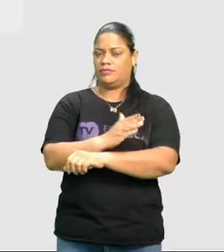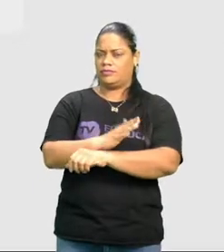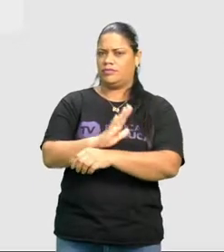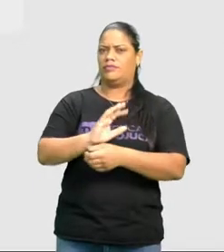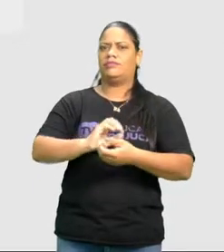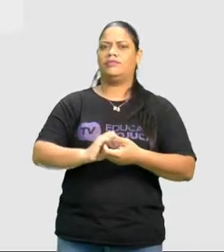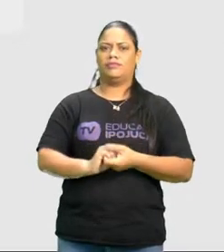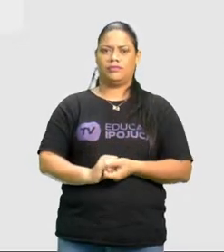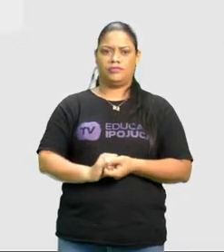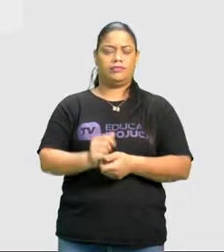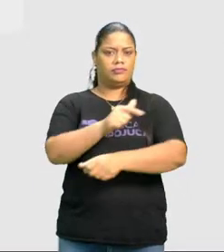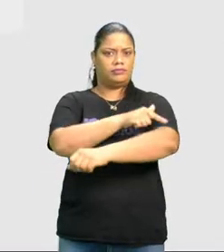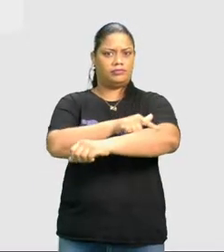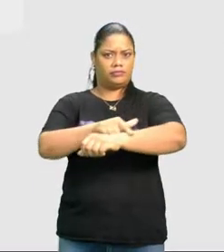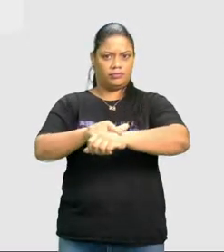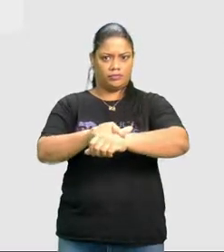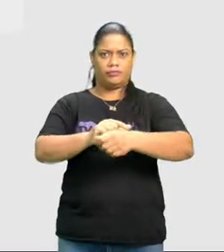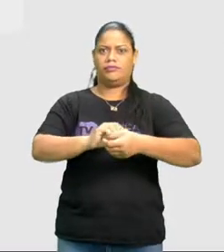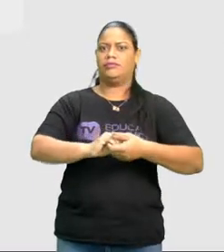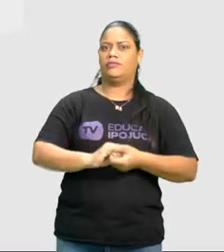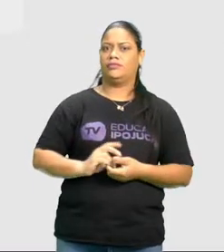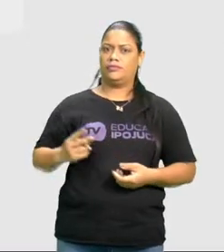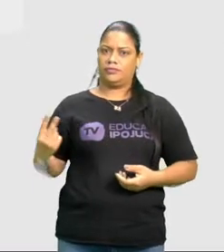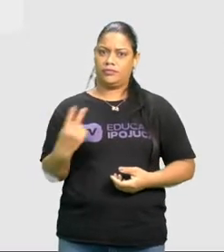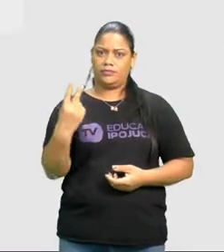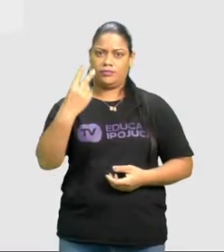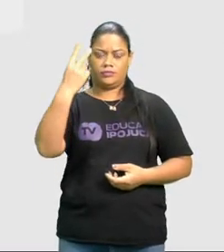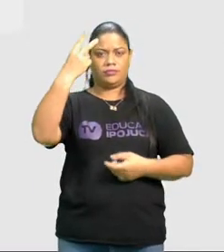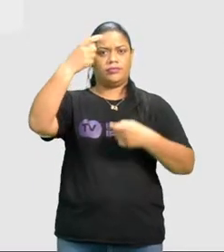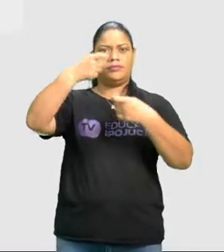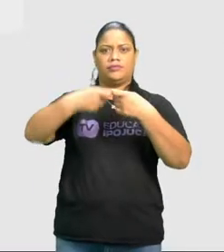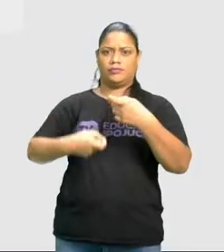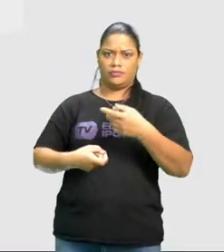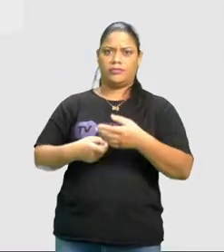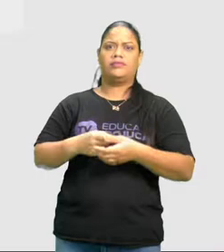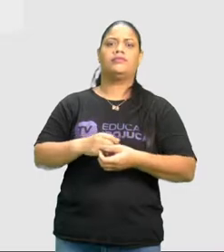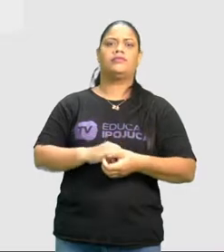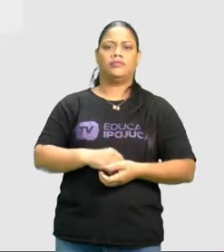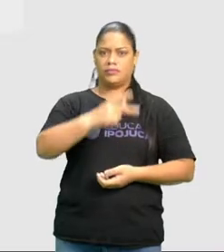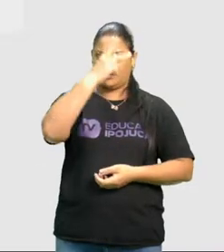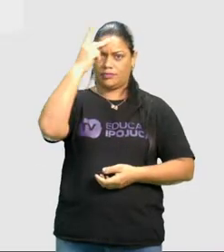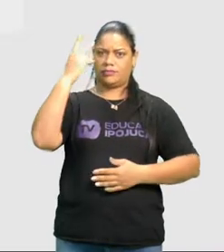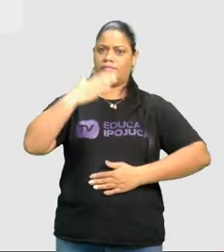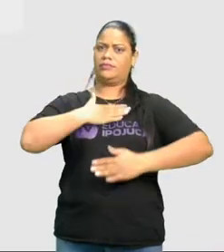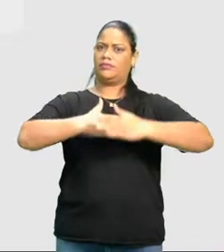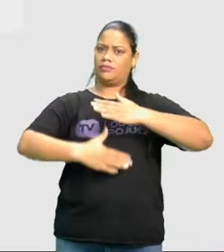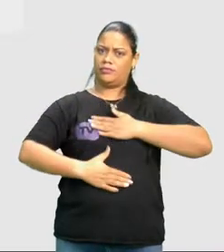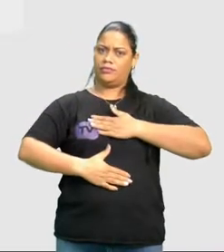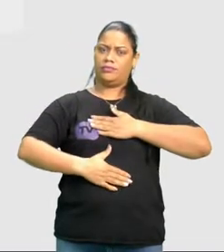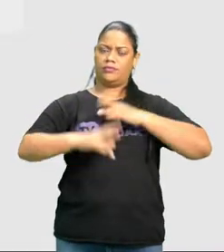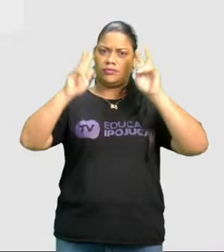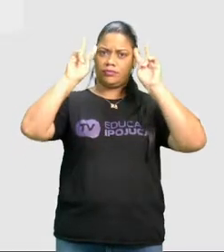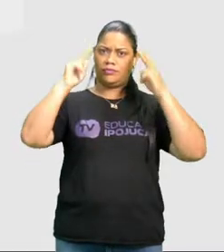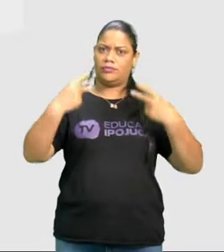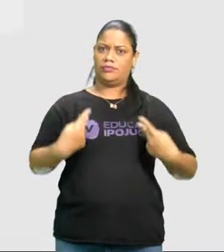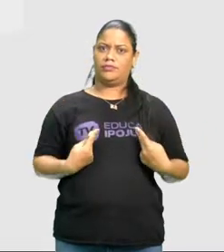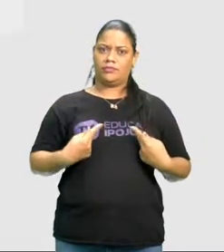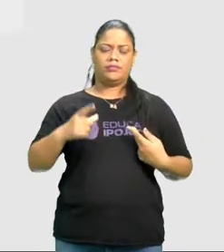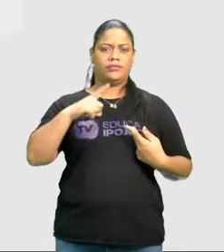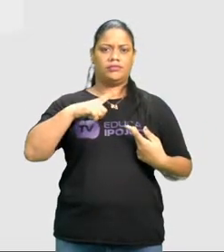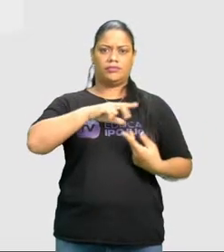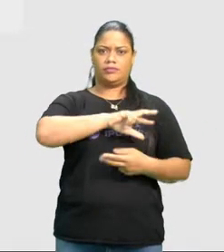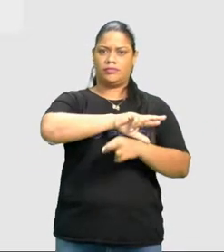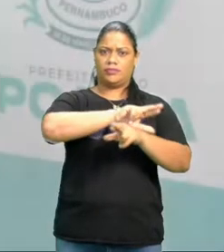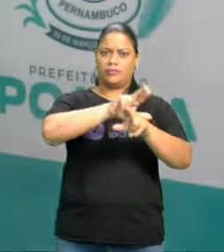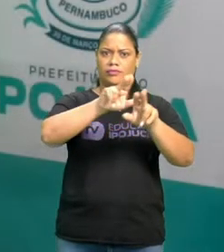de comportamento, de valores, de sexos e as diferenças físicas. Portanto, existem vários